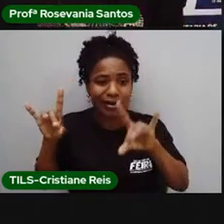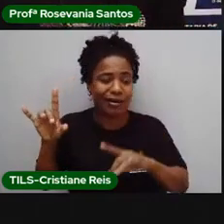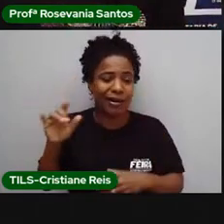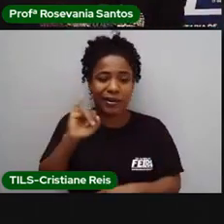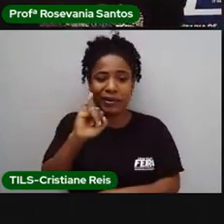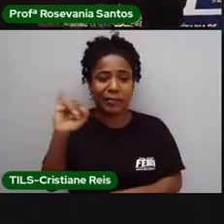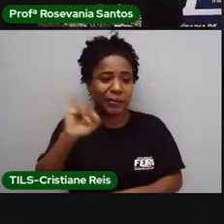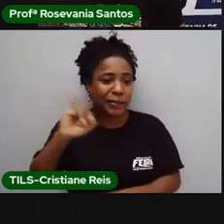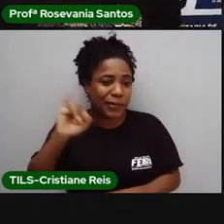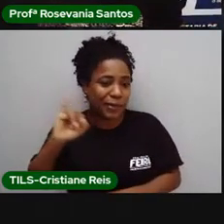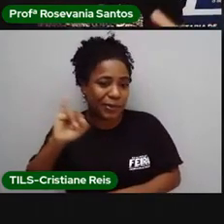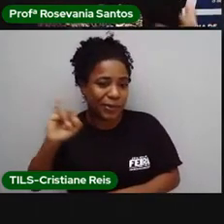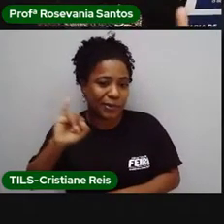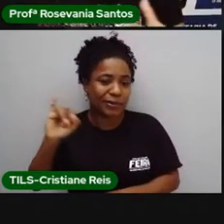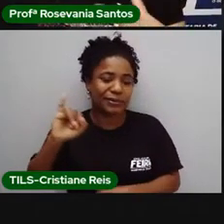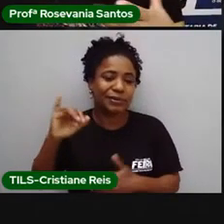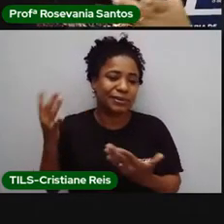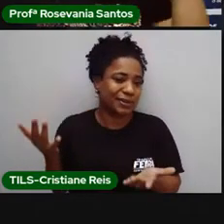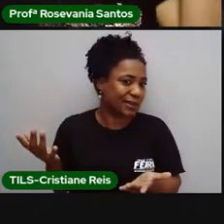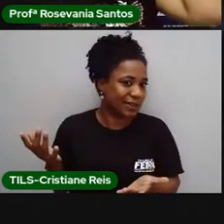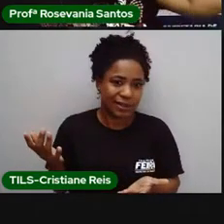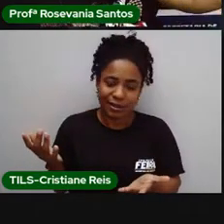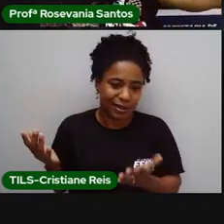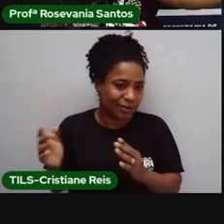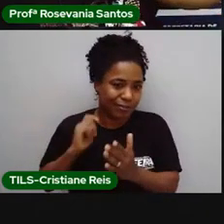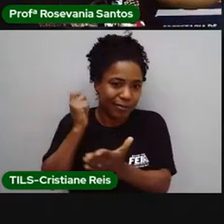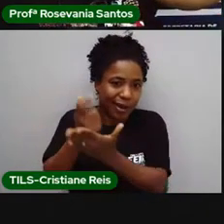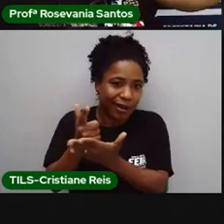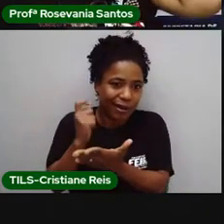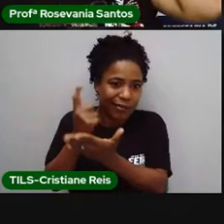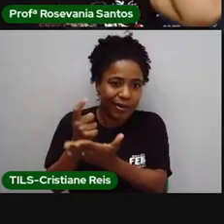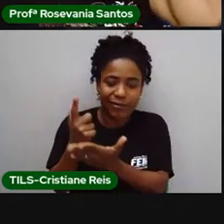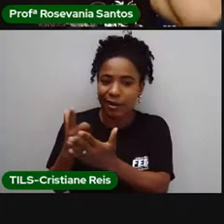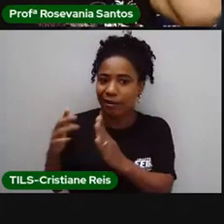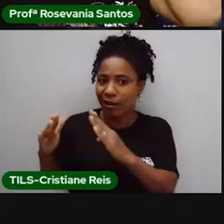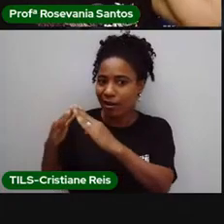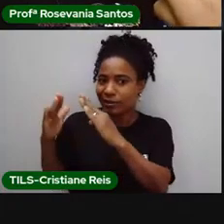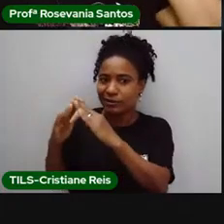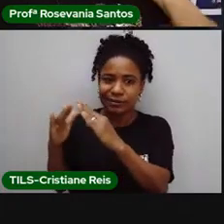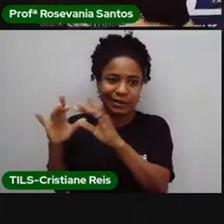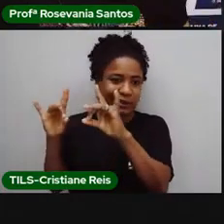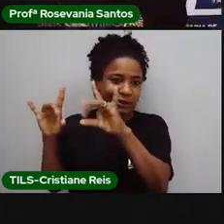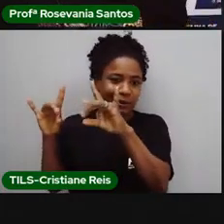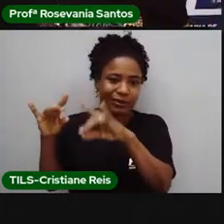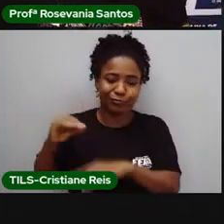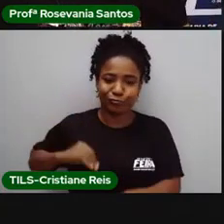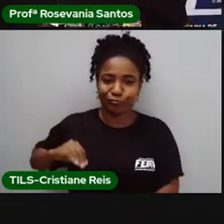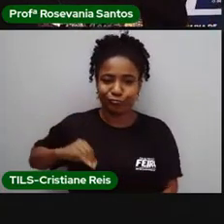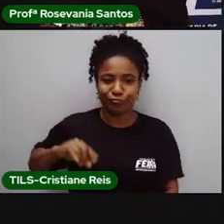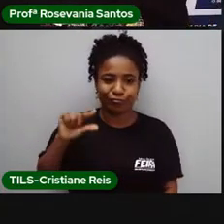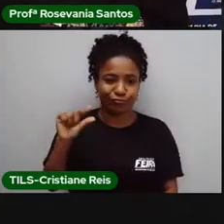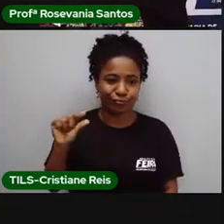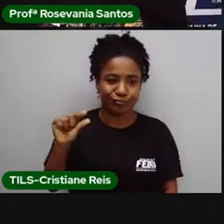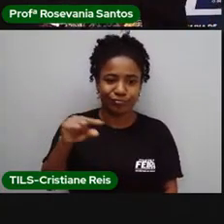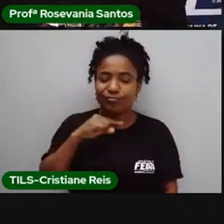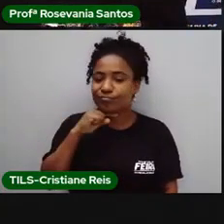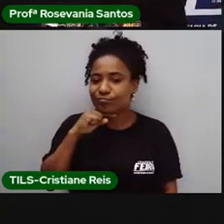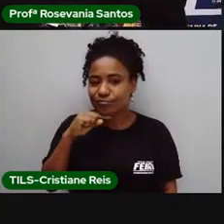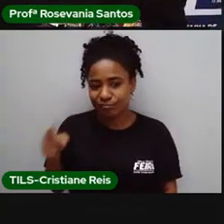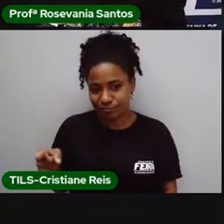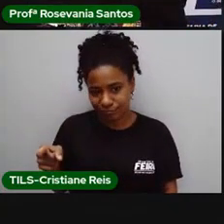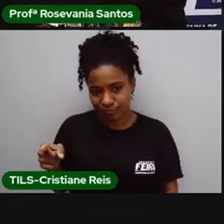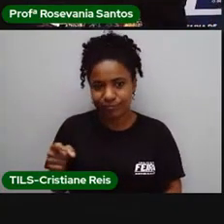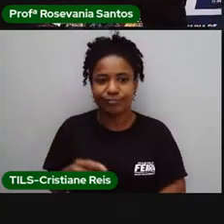a gente não consegue nem manter a casa, né, porque para manter a casa precisa de muito dinheiro. Então, infelizmente, essa divisão do